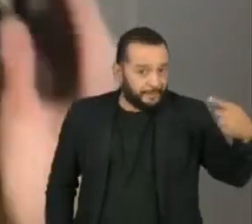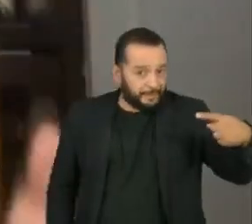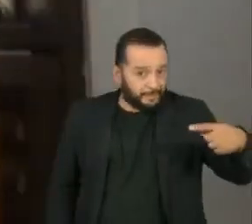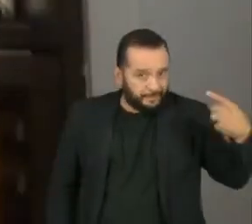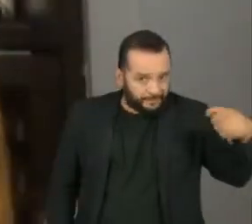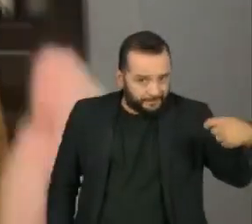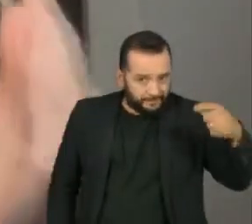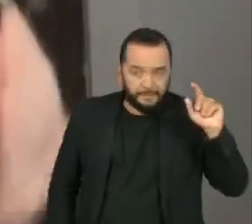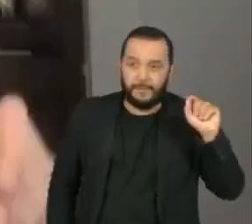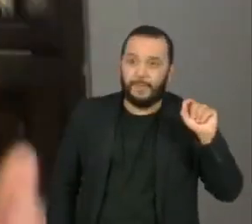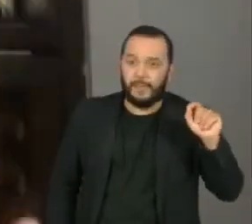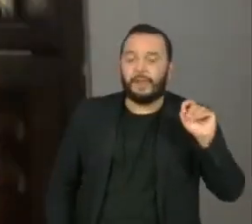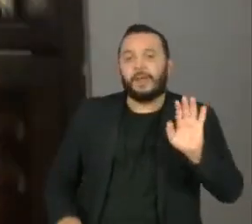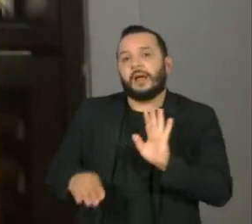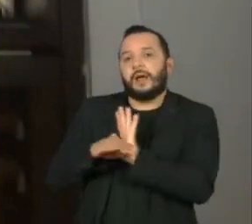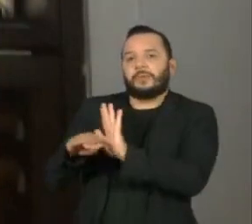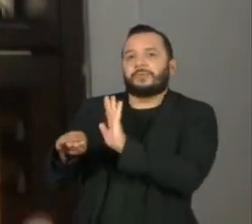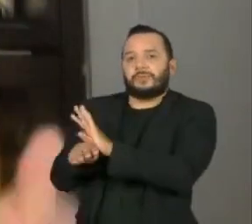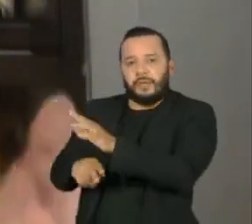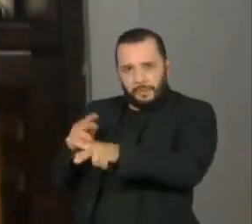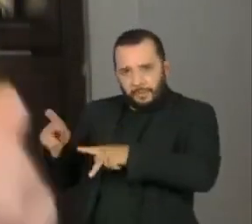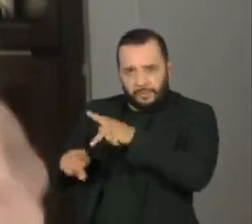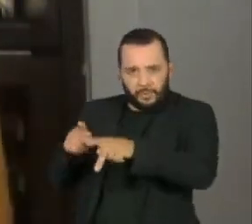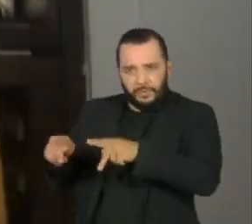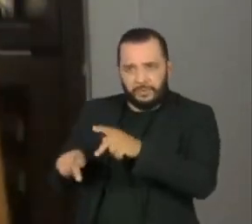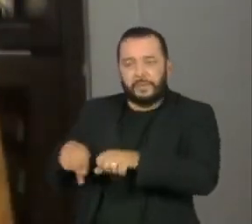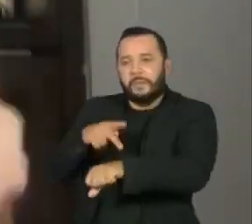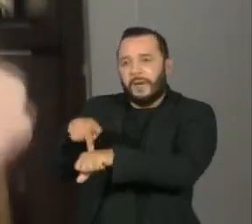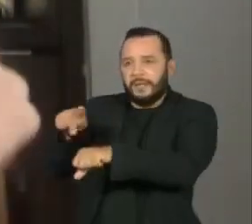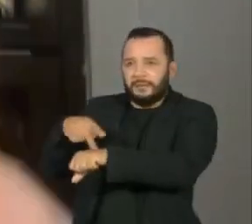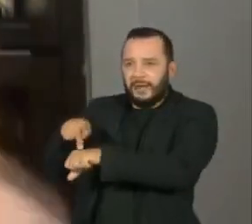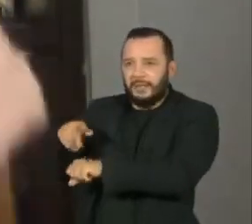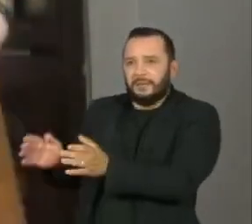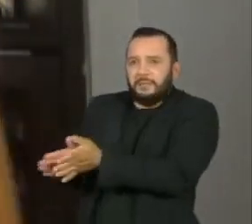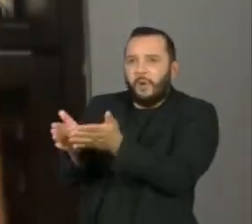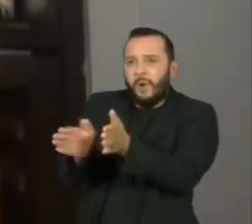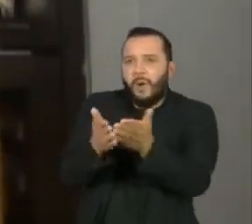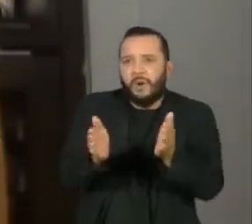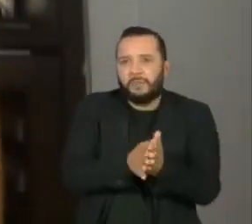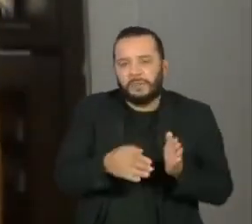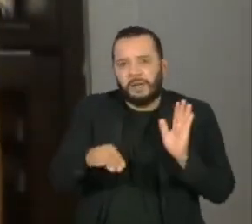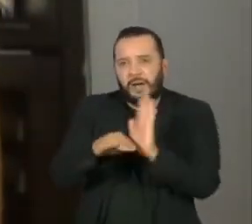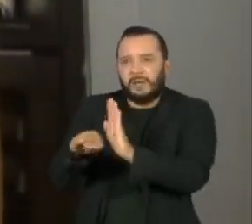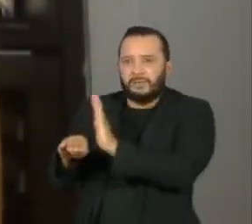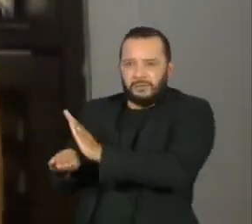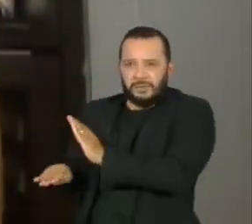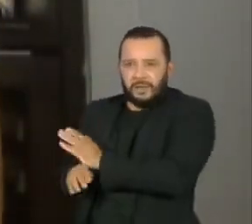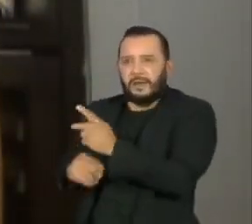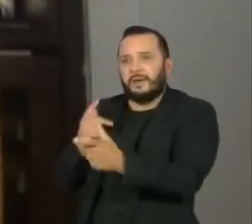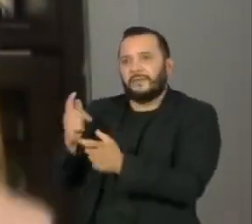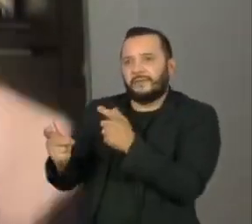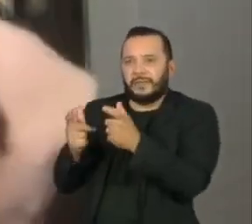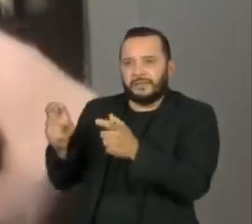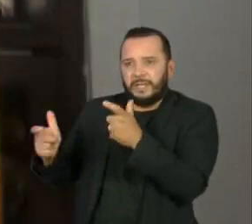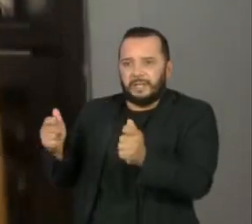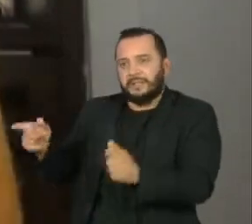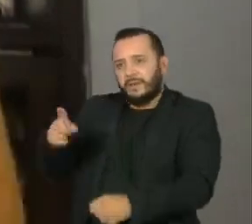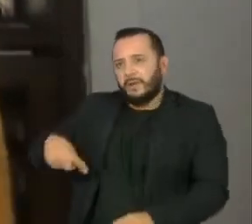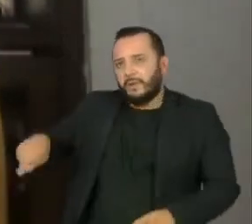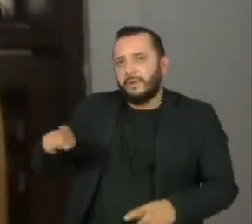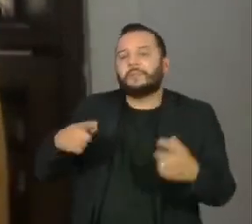assistência humanitária para os países que não têm acesso à vacinação. Esses países